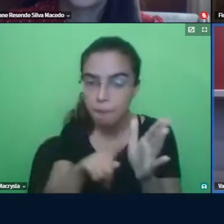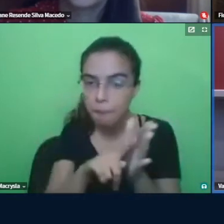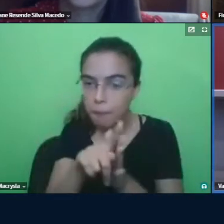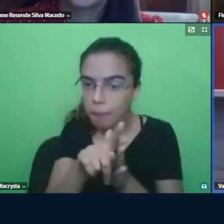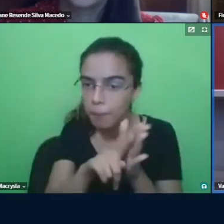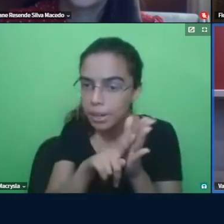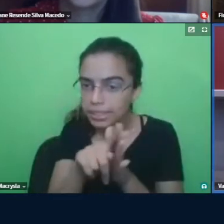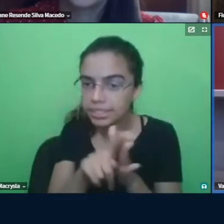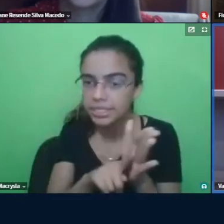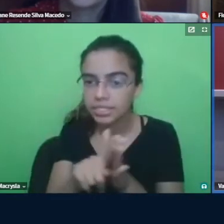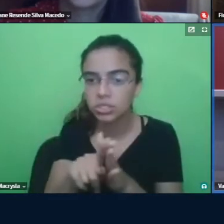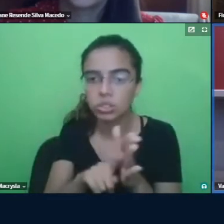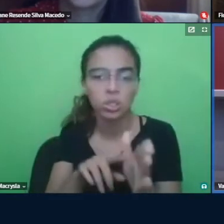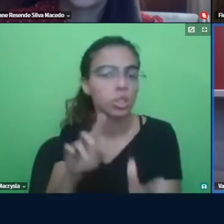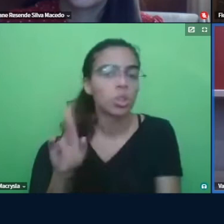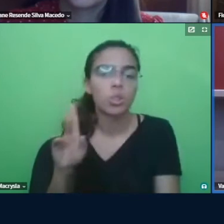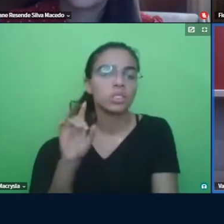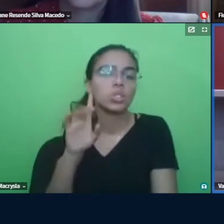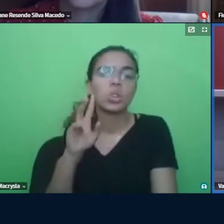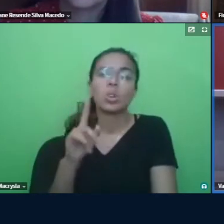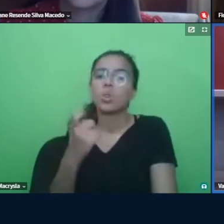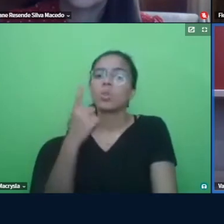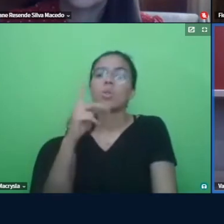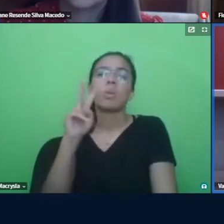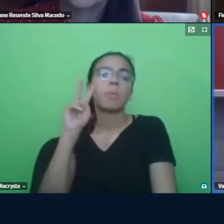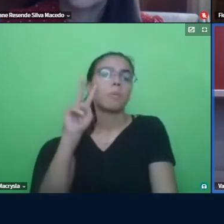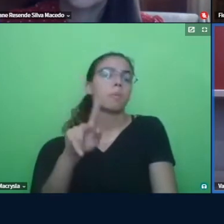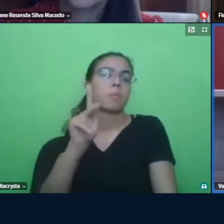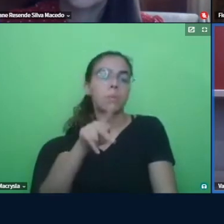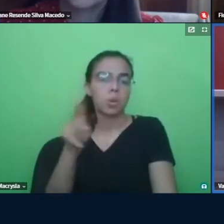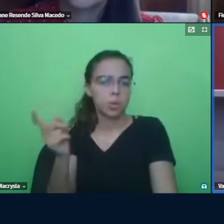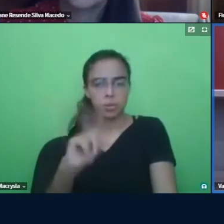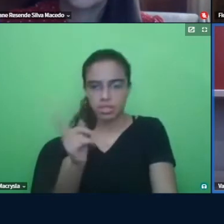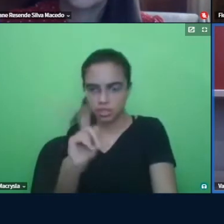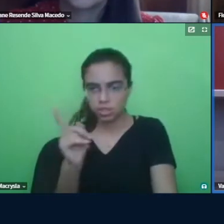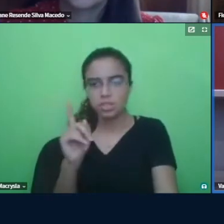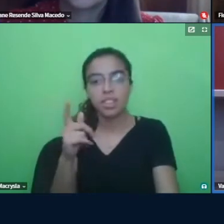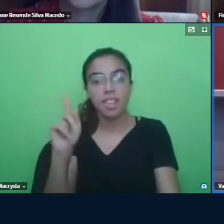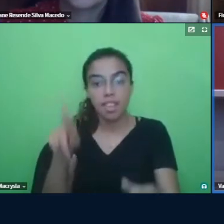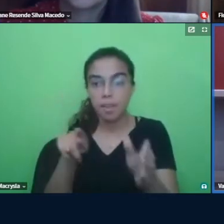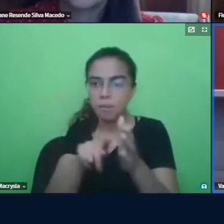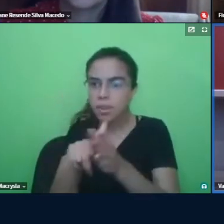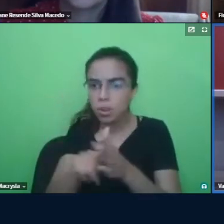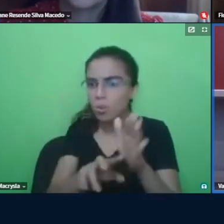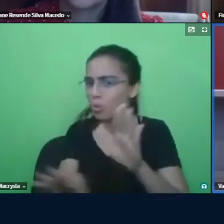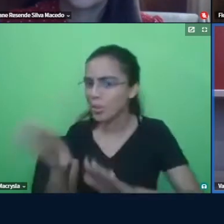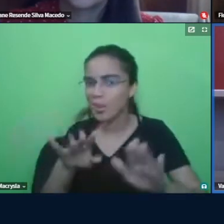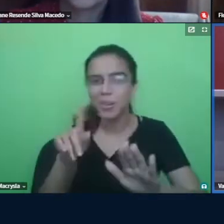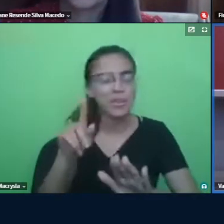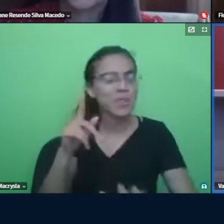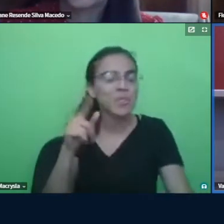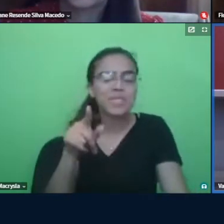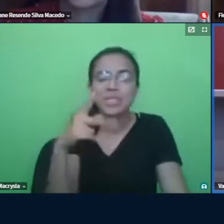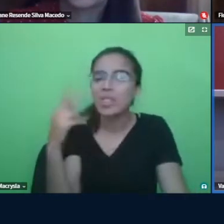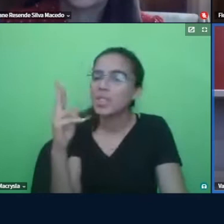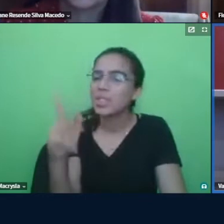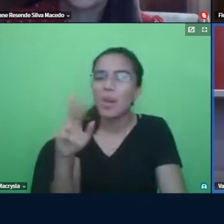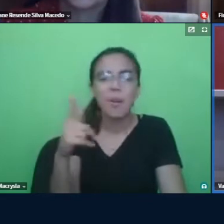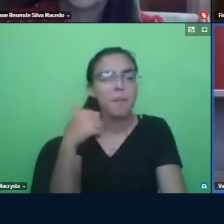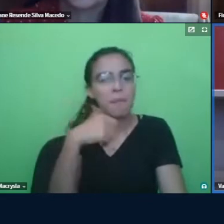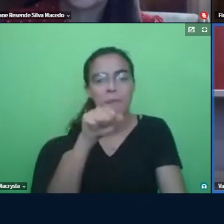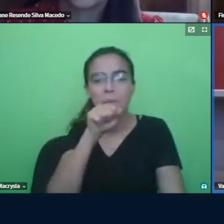não só olhar como professora não cuidado você não é mãe né é porque